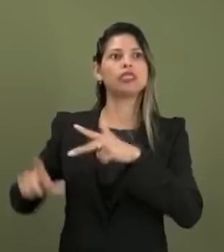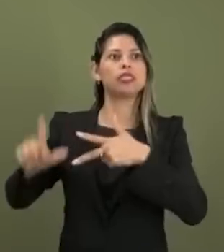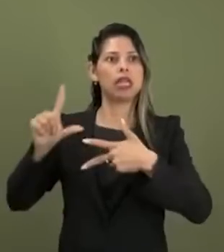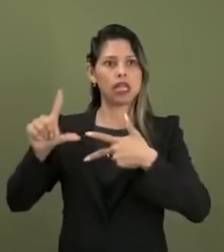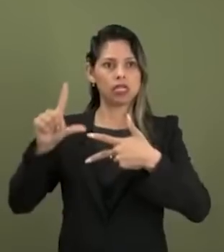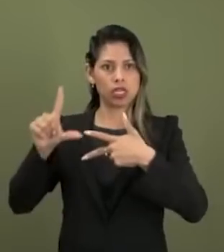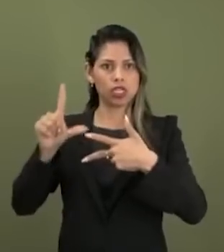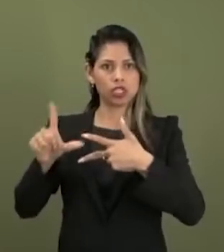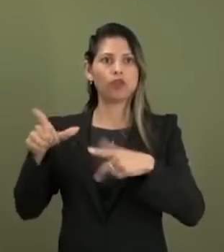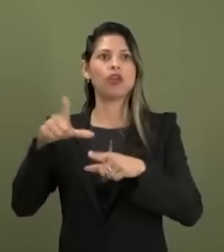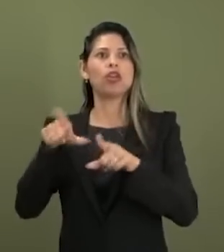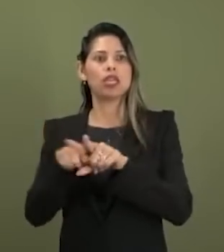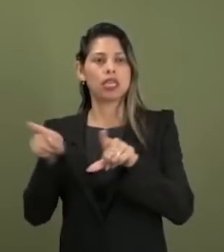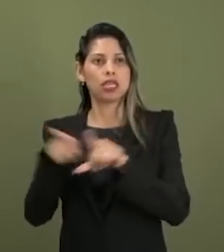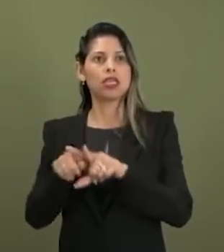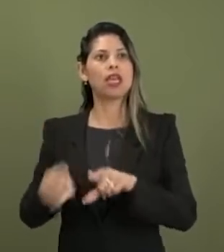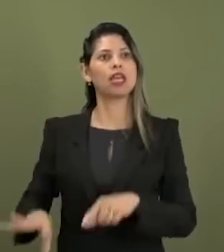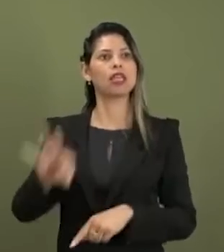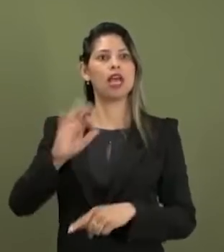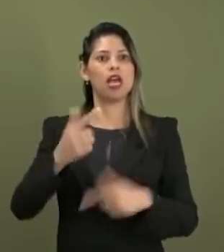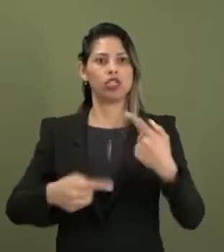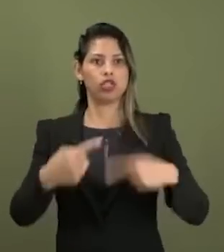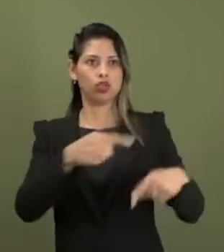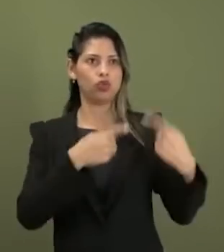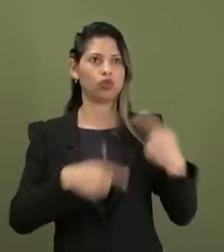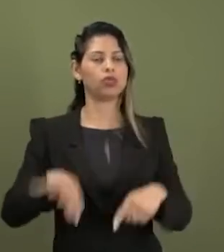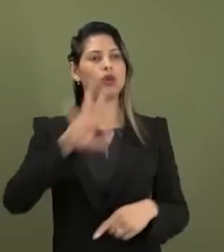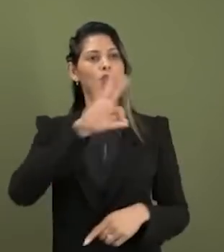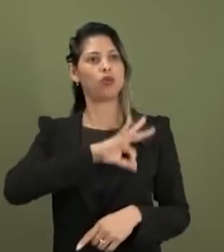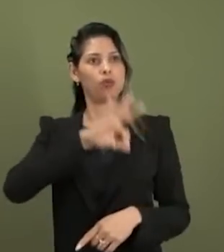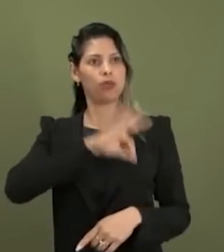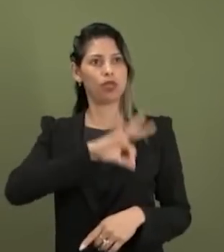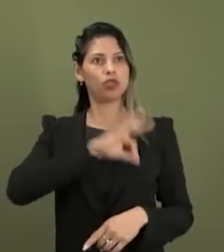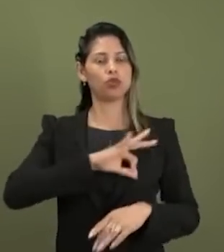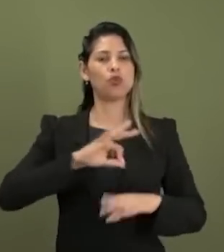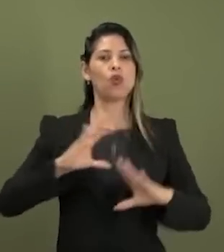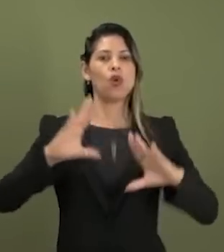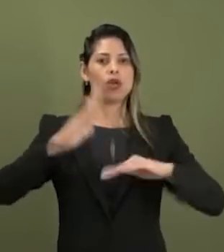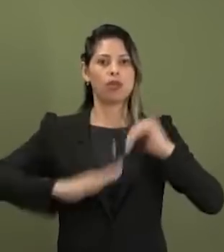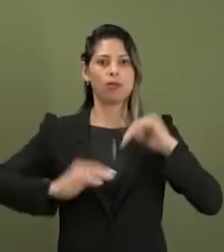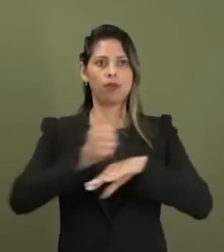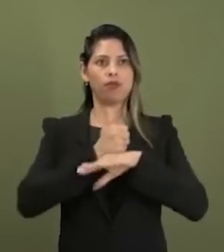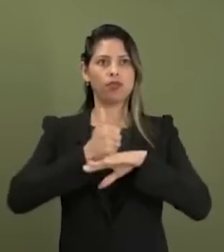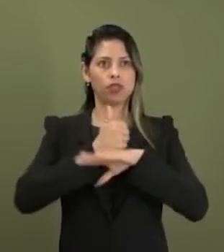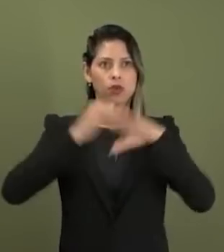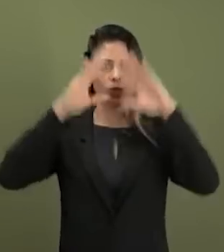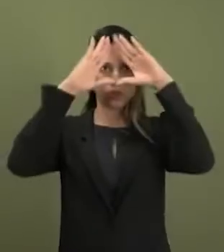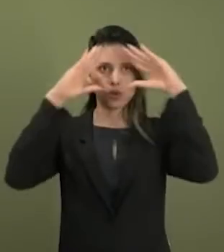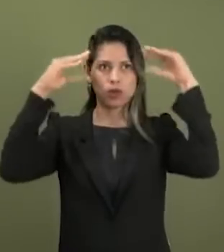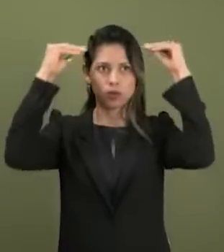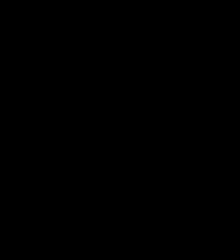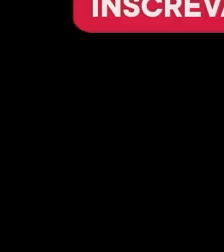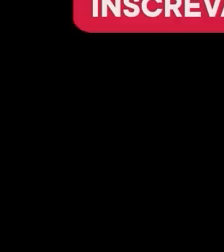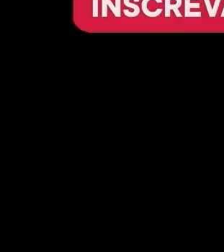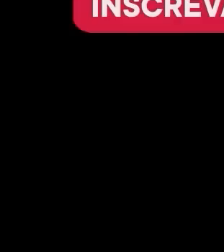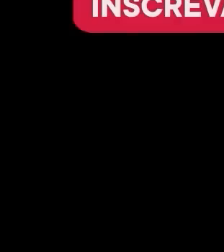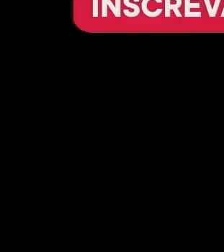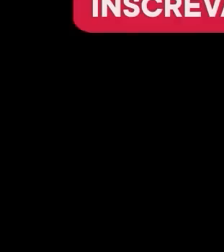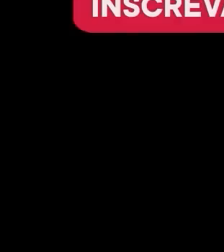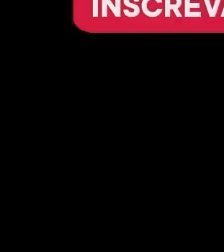discussão do Piso Nacional da Enfermagem e na questão da descriminalização do porte para uso de drogas.